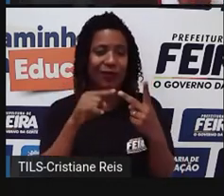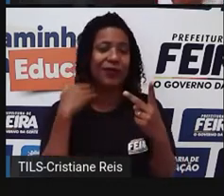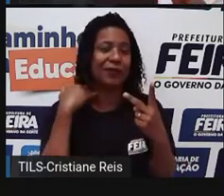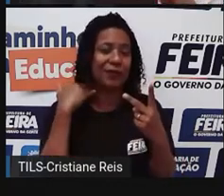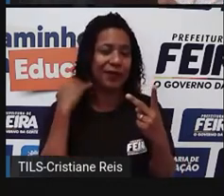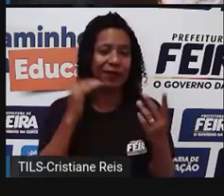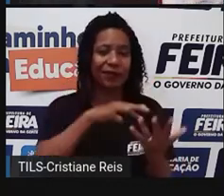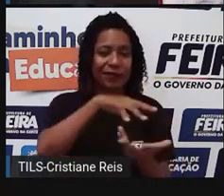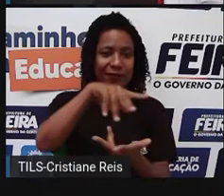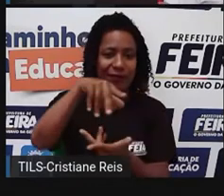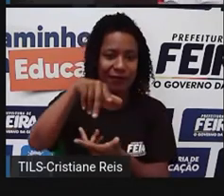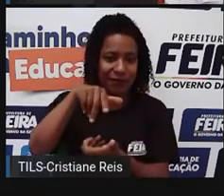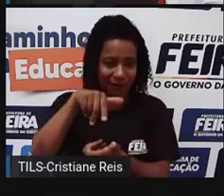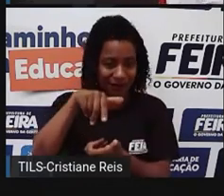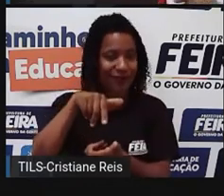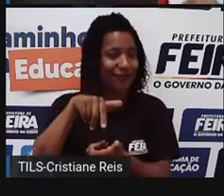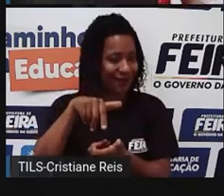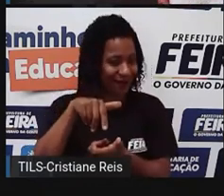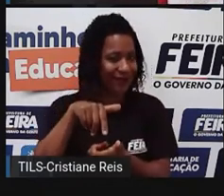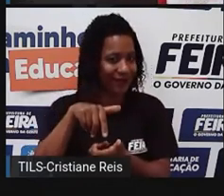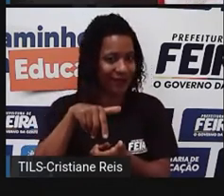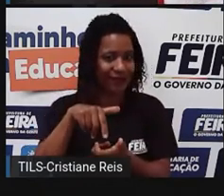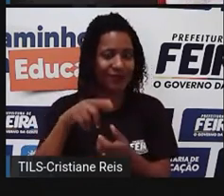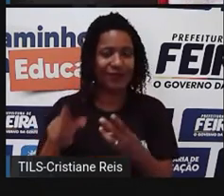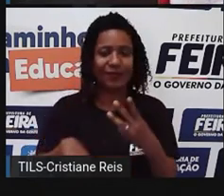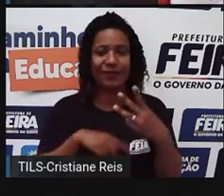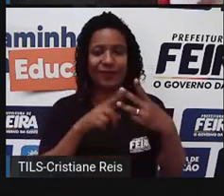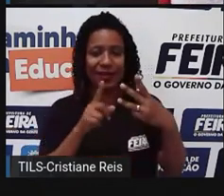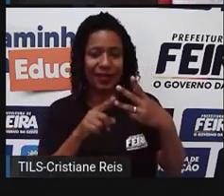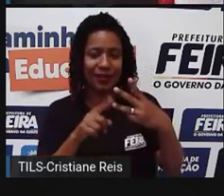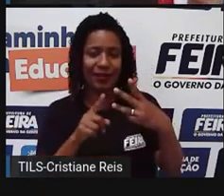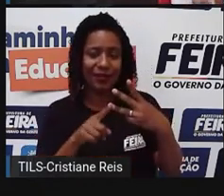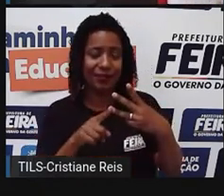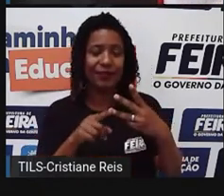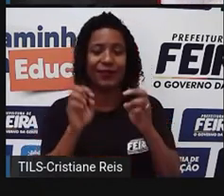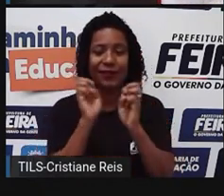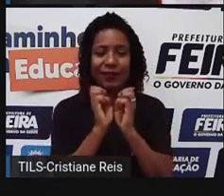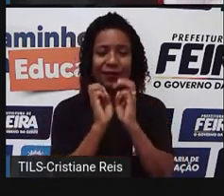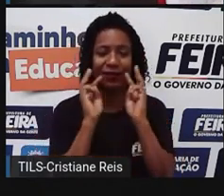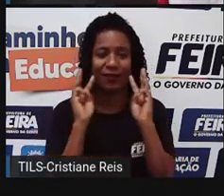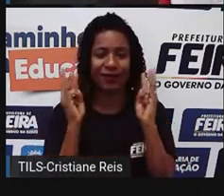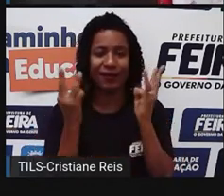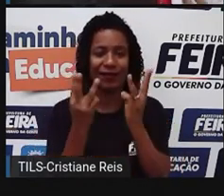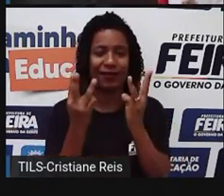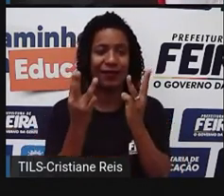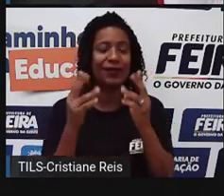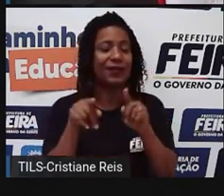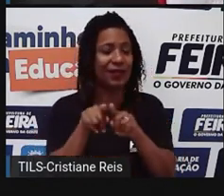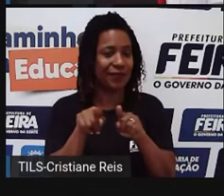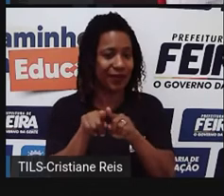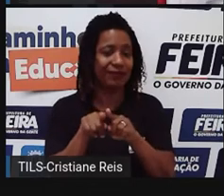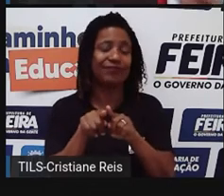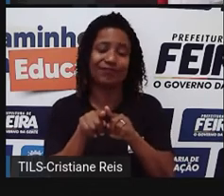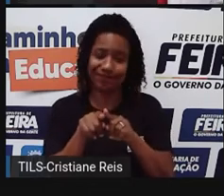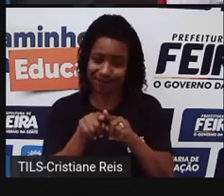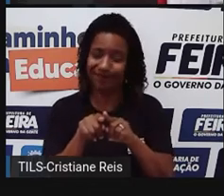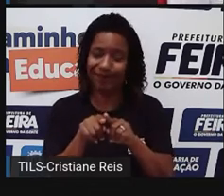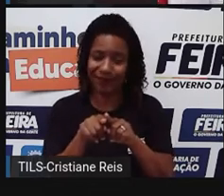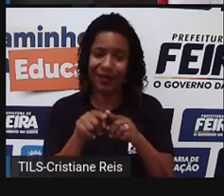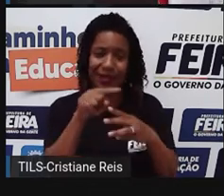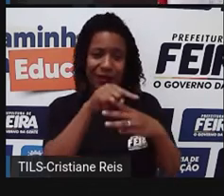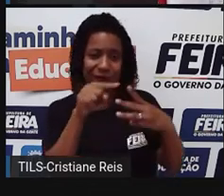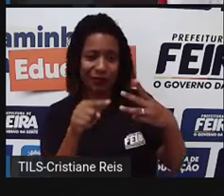agora está atrelado também, né, o BID está atrelado a ele, e a ONU, que é a Organização das Nações Unidas. Tem várias